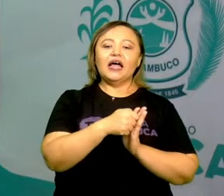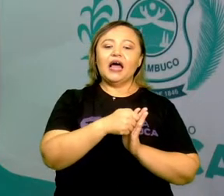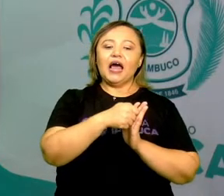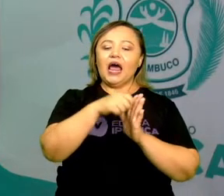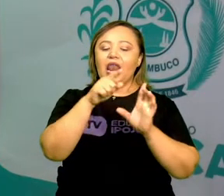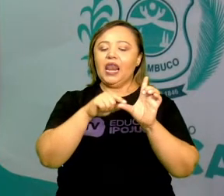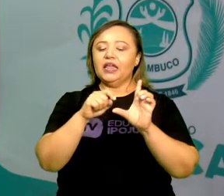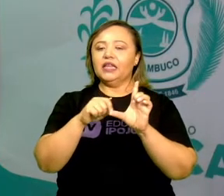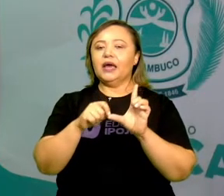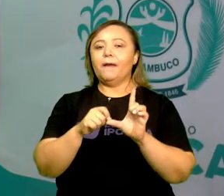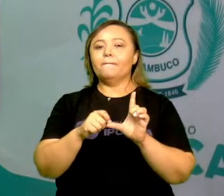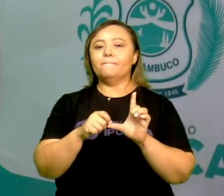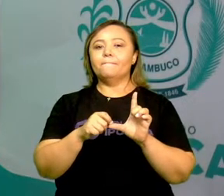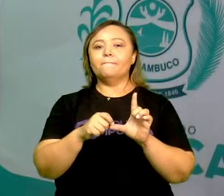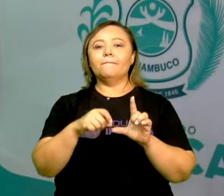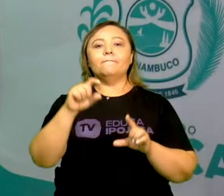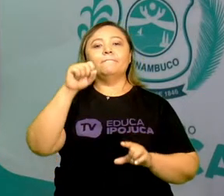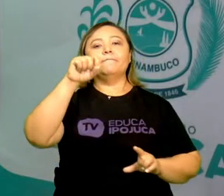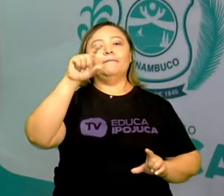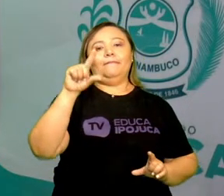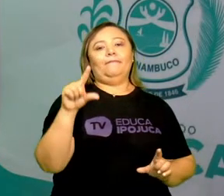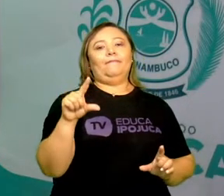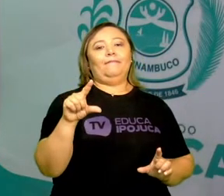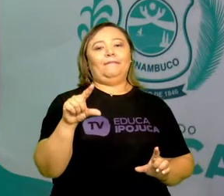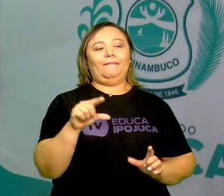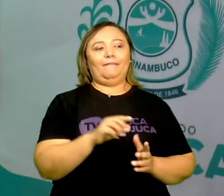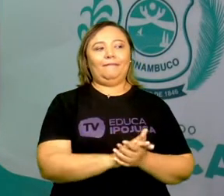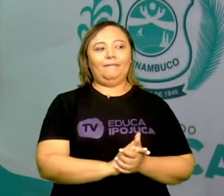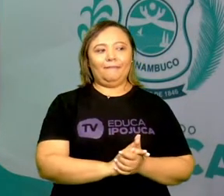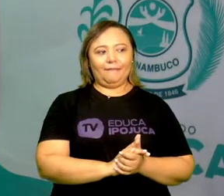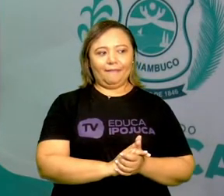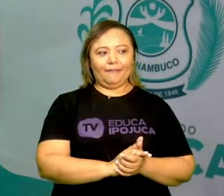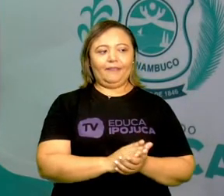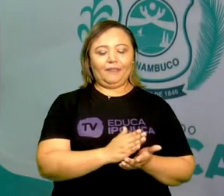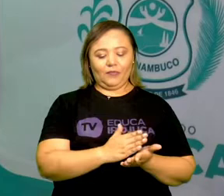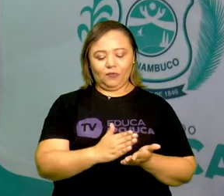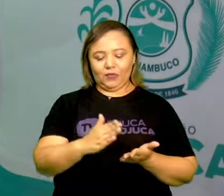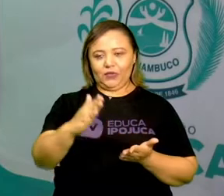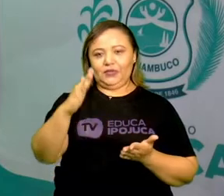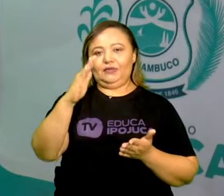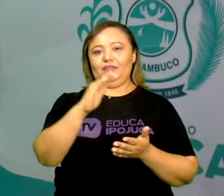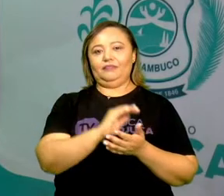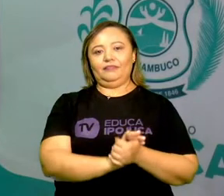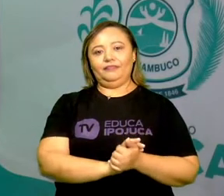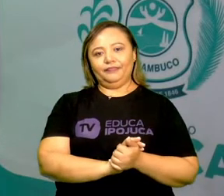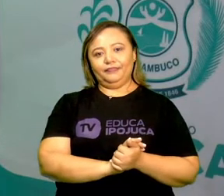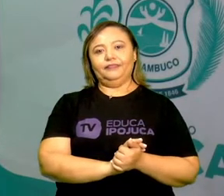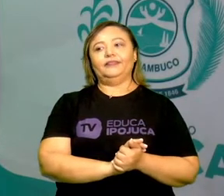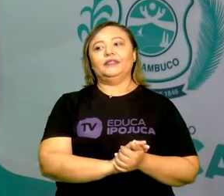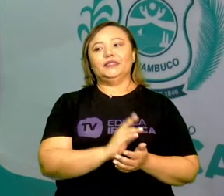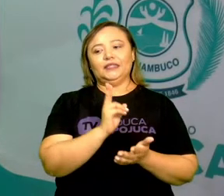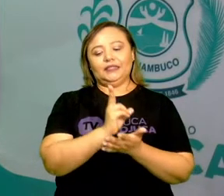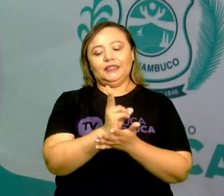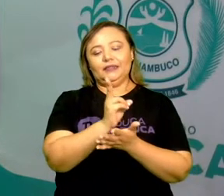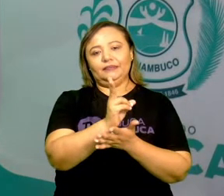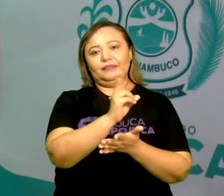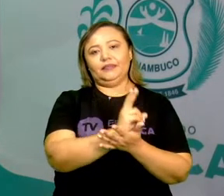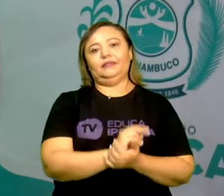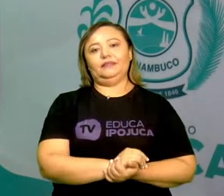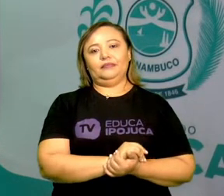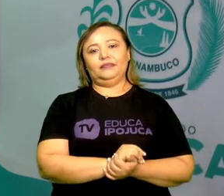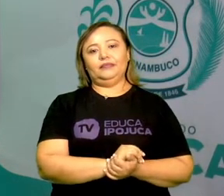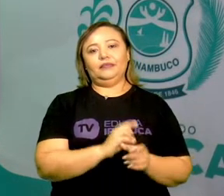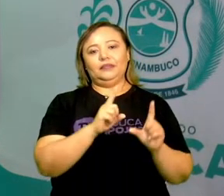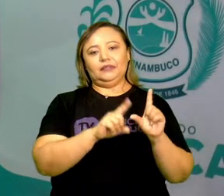substantivo com letra maiúscula. Iniciamos a escrita deste substantivo próprio